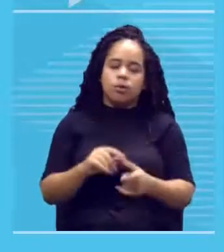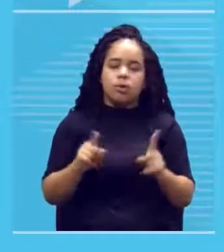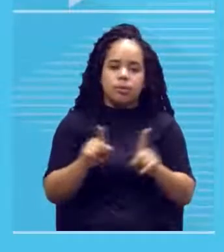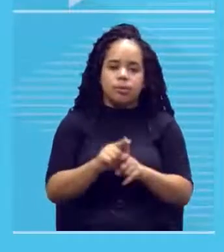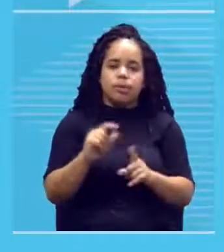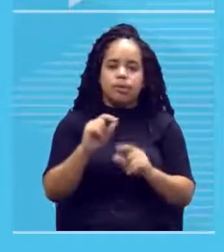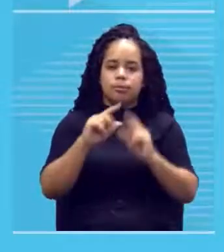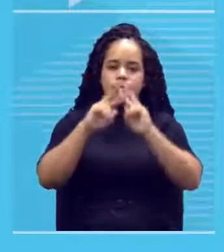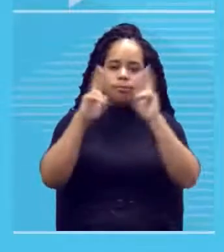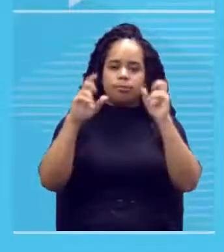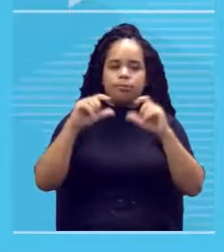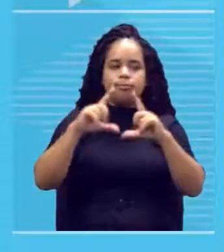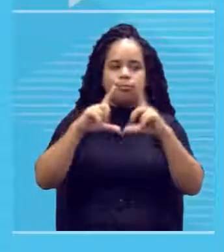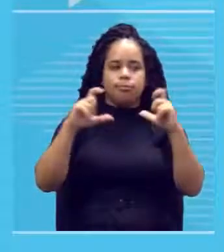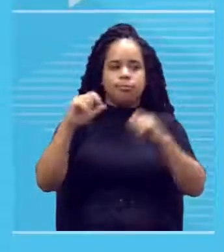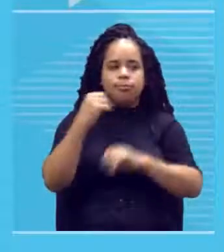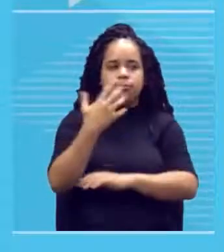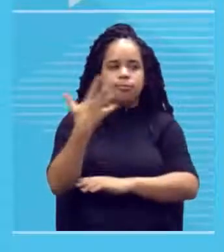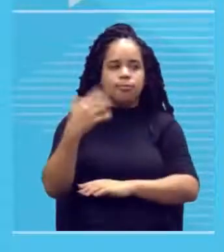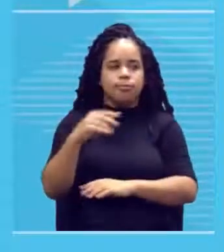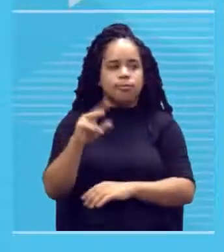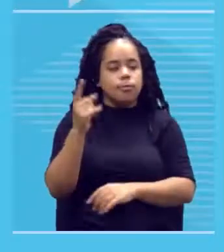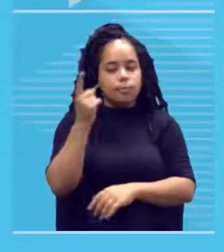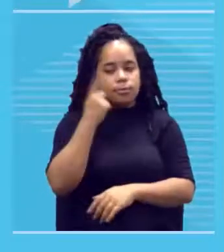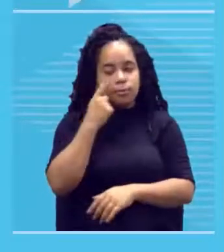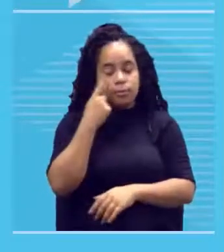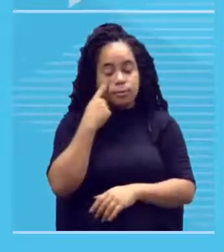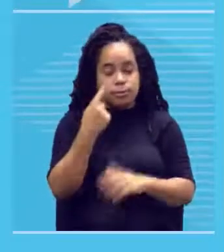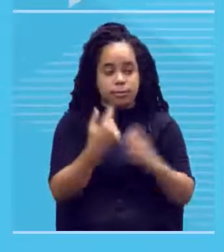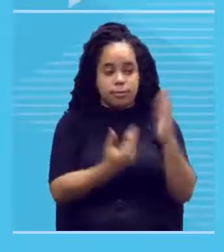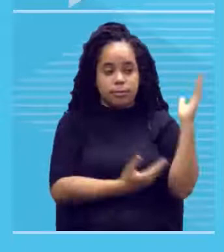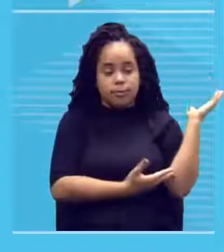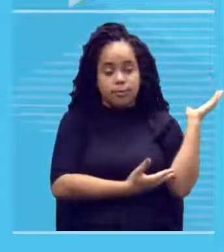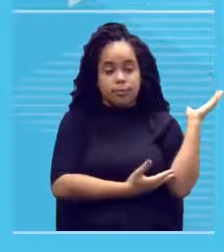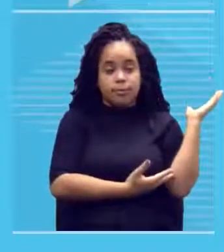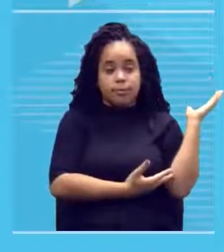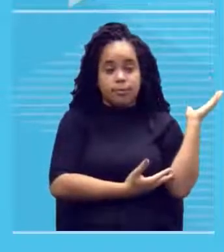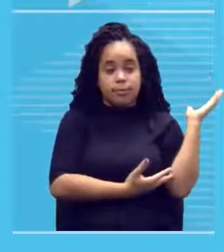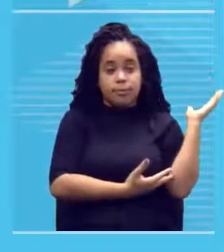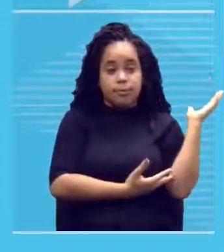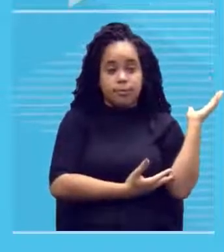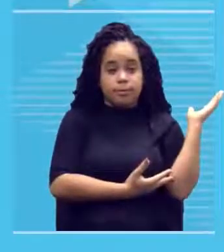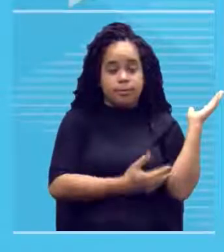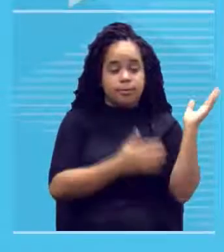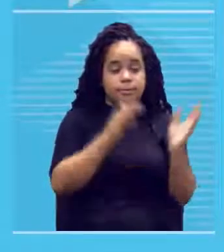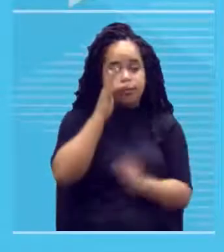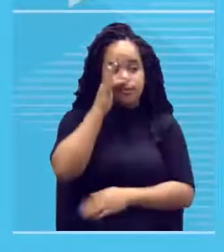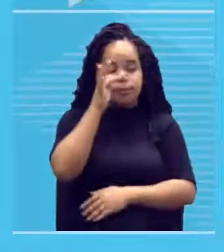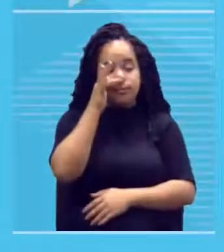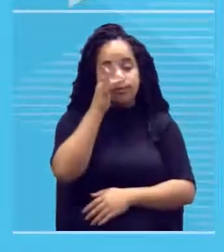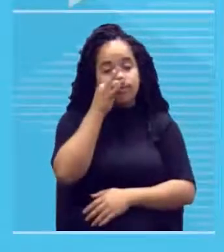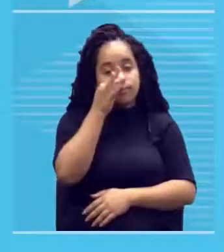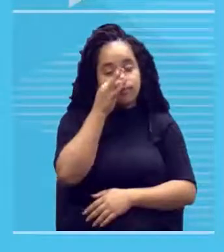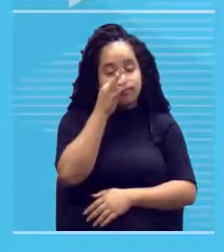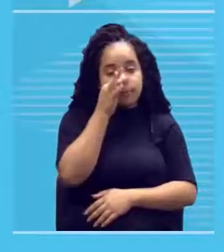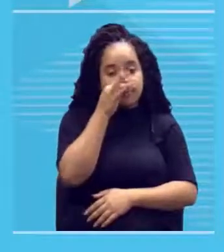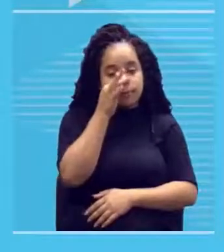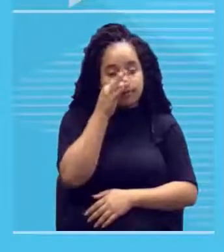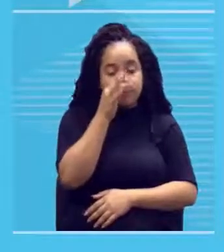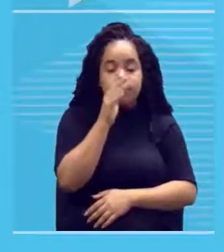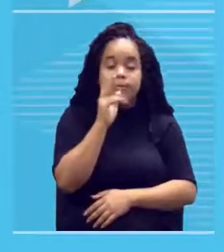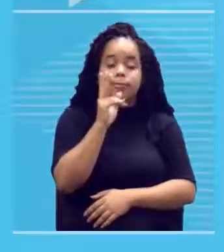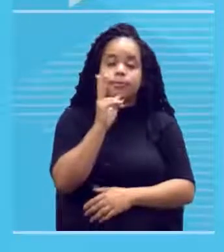Natureza morta, está vendo essa pintura aqui dessa flor, dessas flores? Bom, toda vez que você